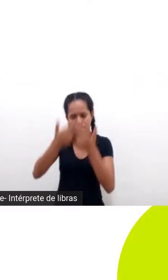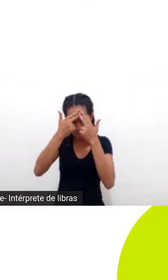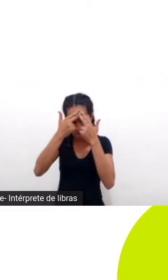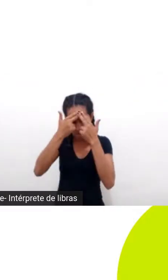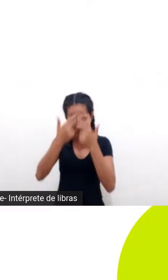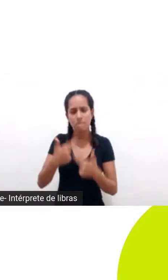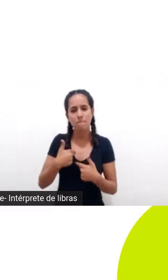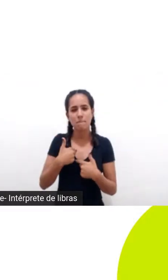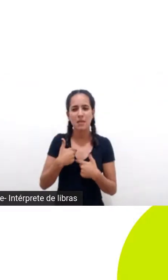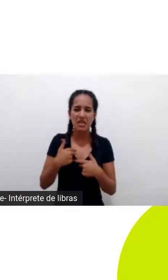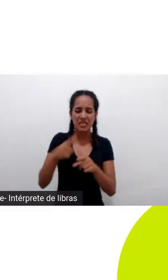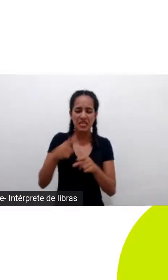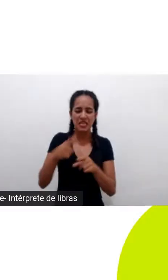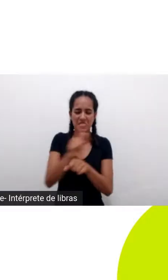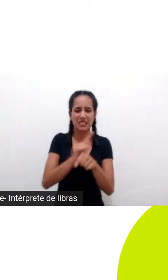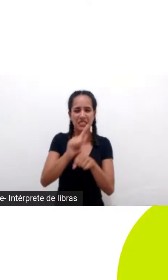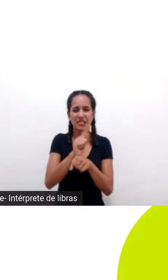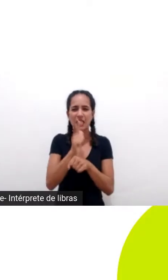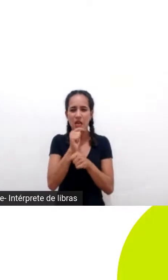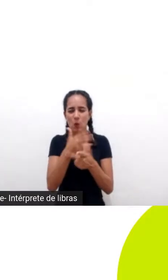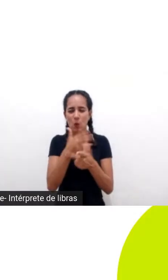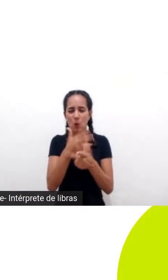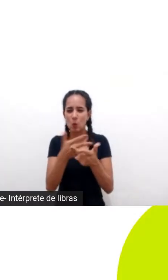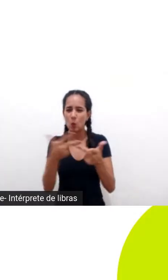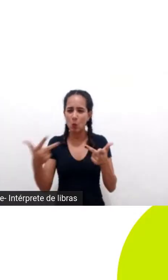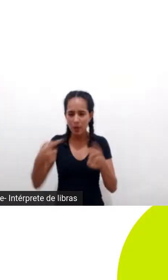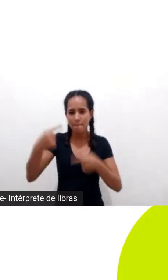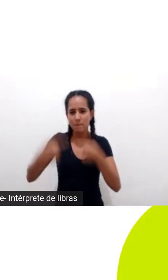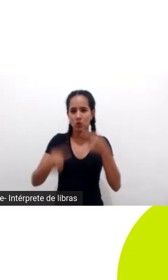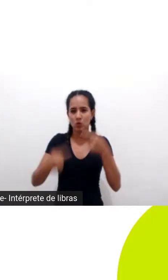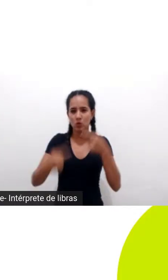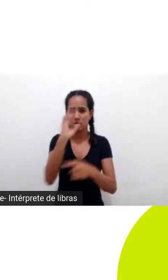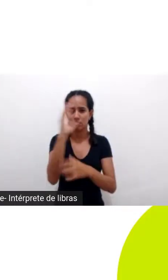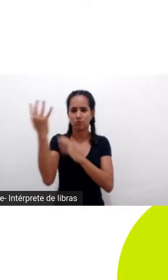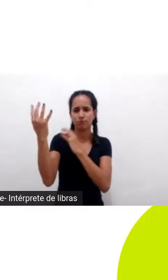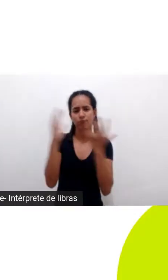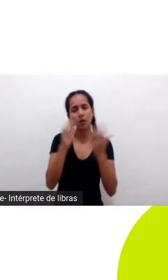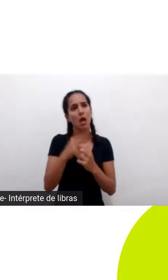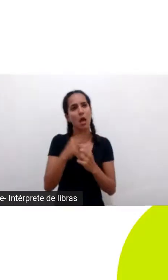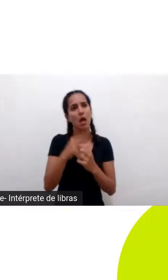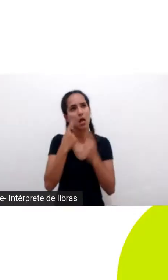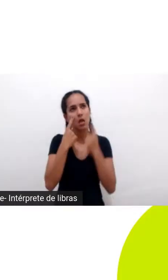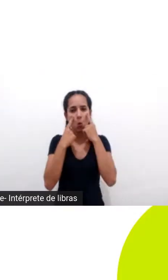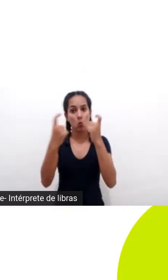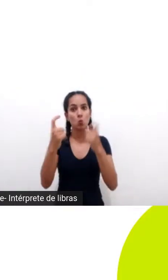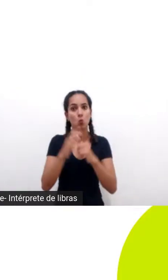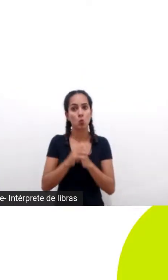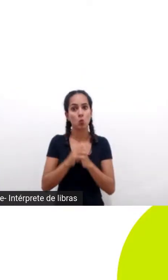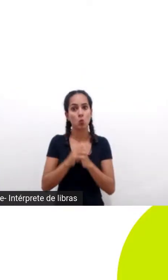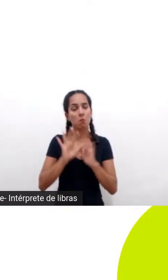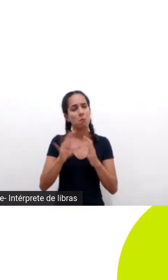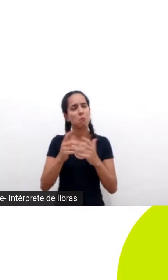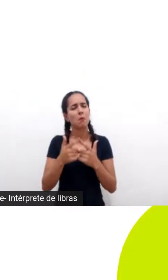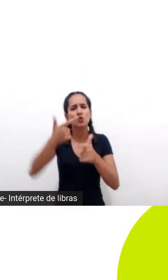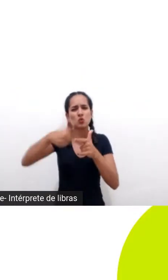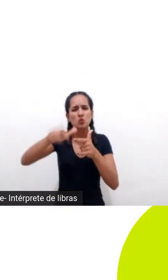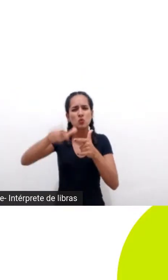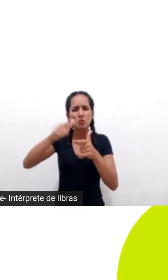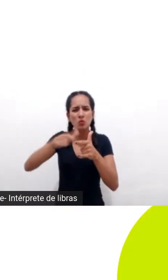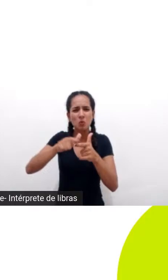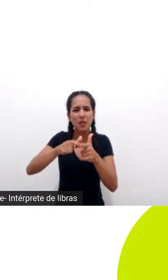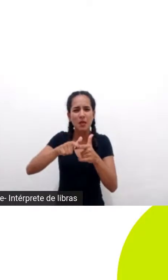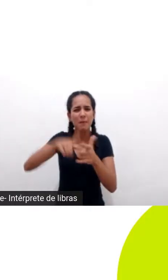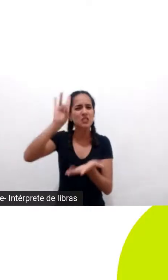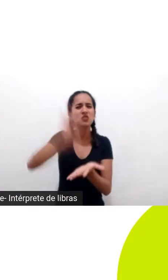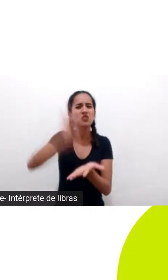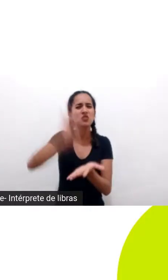hídrica biodiversidade políticas climáticas e eu sempre achava interessante mas eu achava que não chegava no coração do problema eu sempre achava que